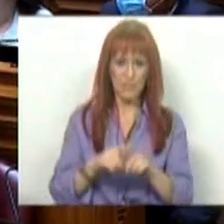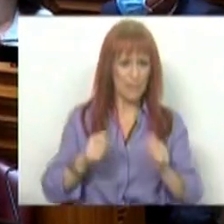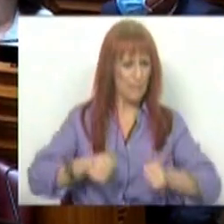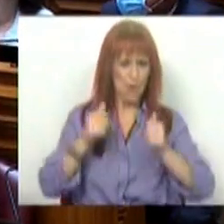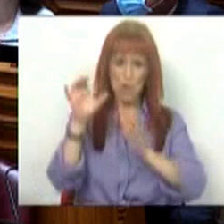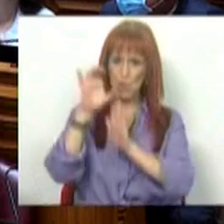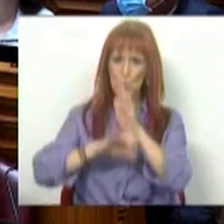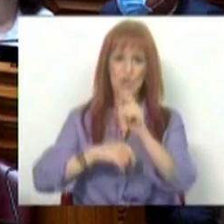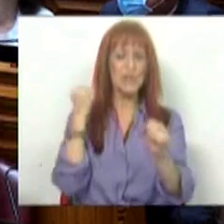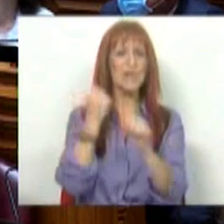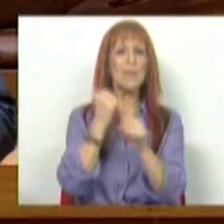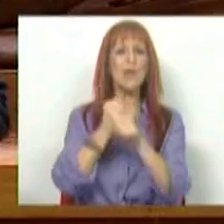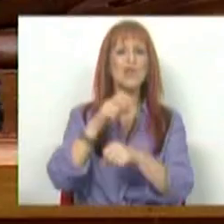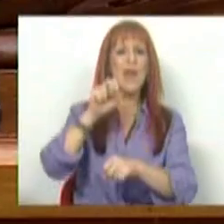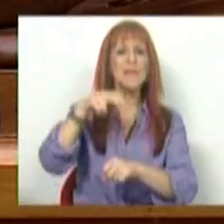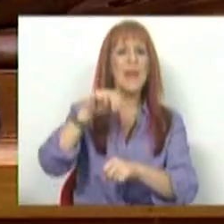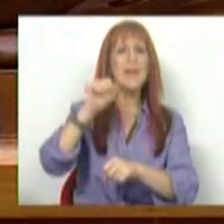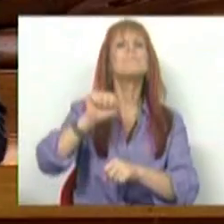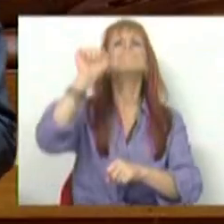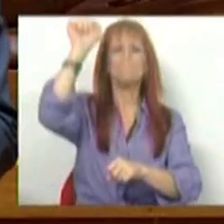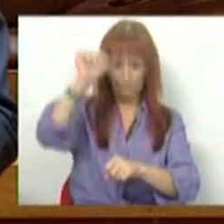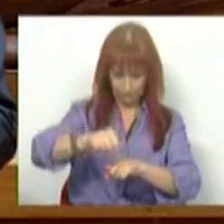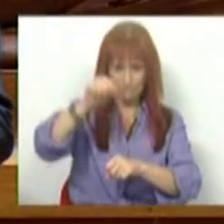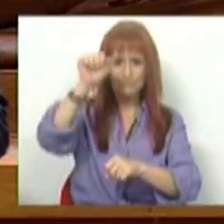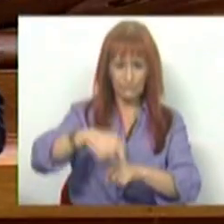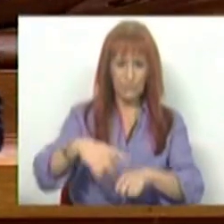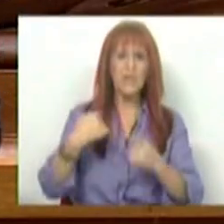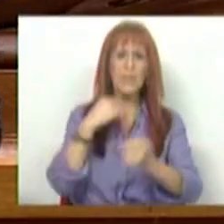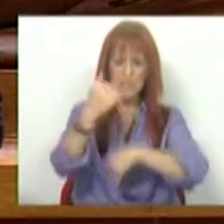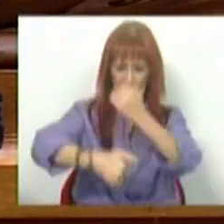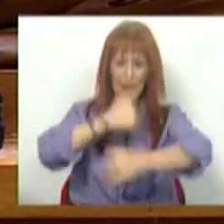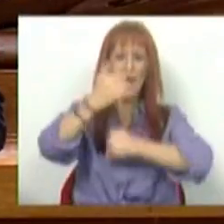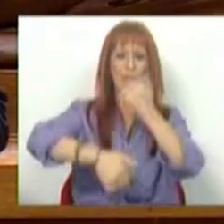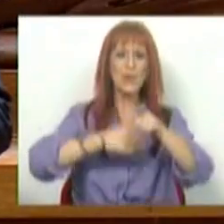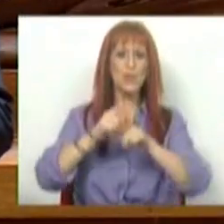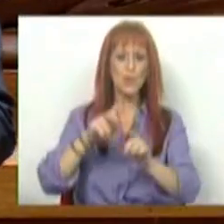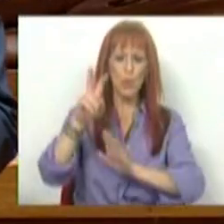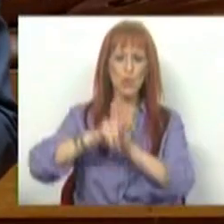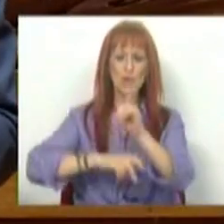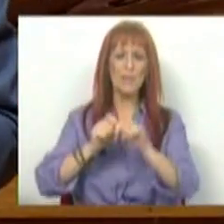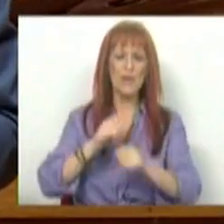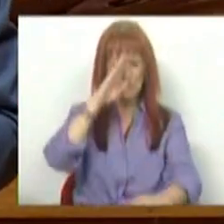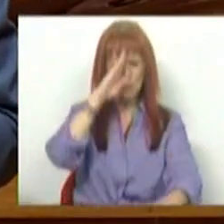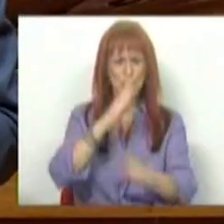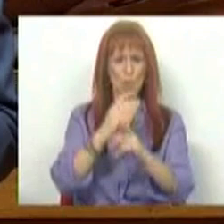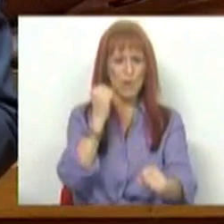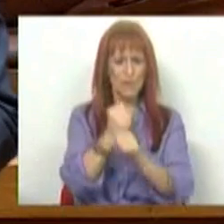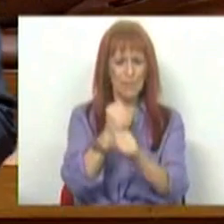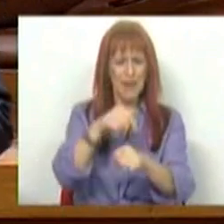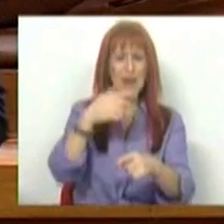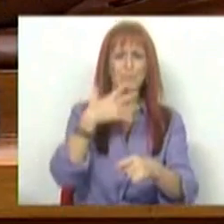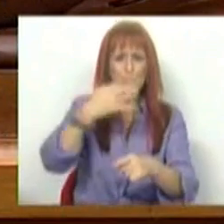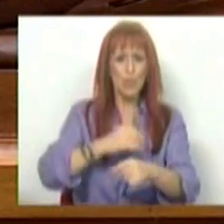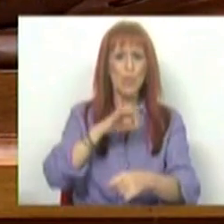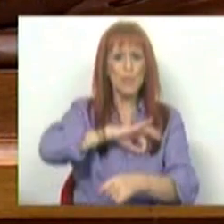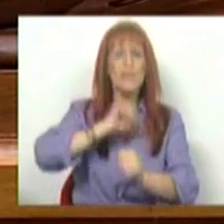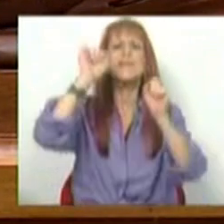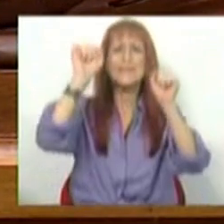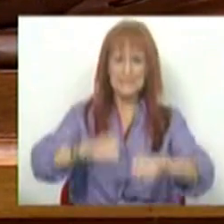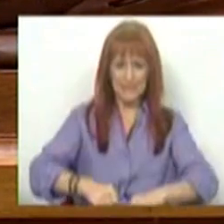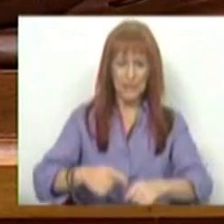melhorar as condições de trabalho no SNS, sim. Temos de avançar um regime de dedicação plena dos profissionais, sim.